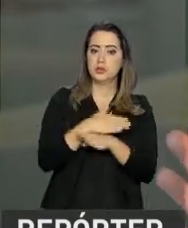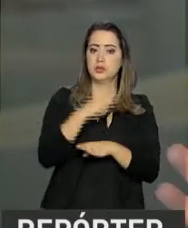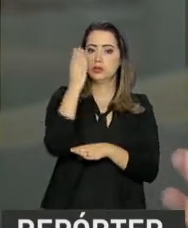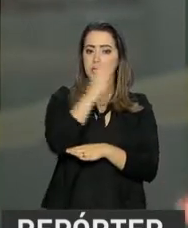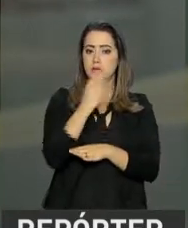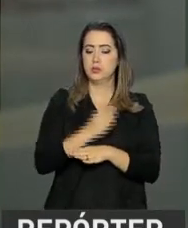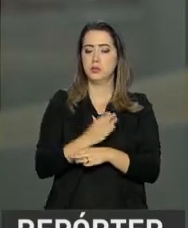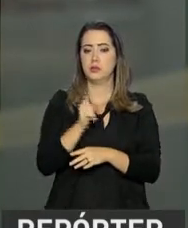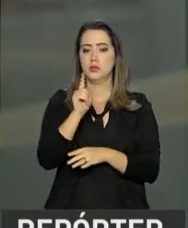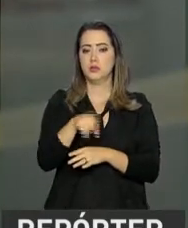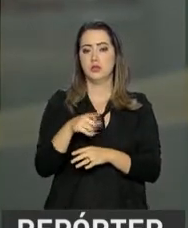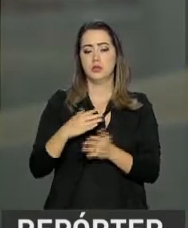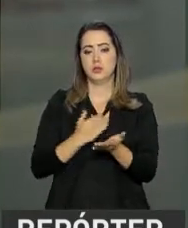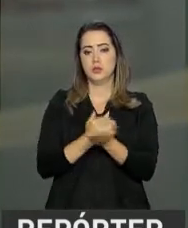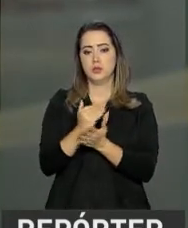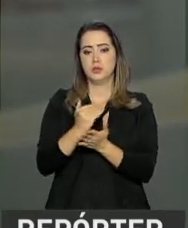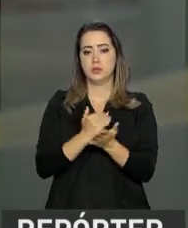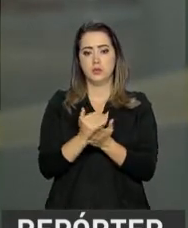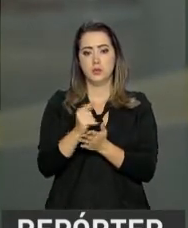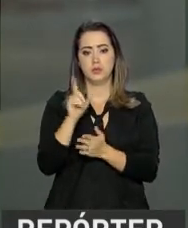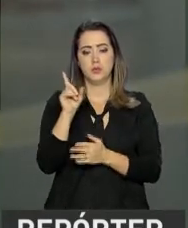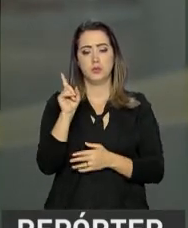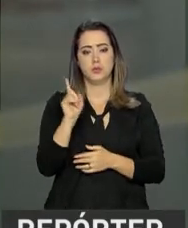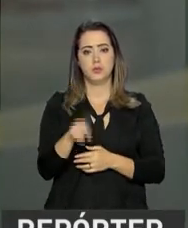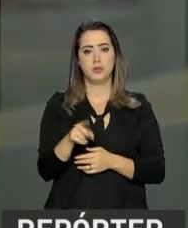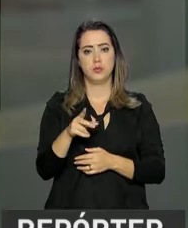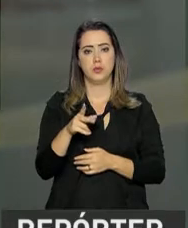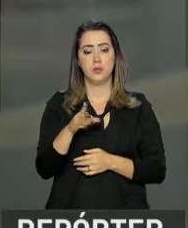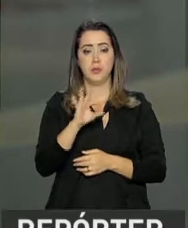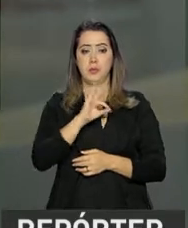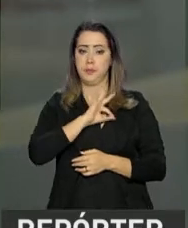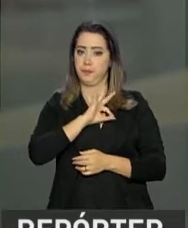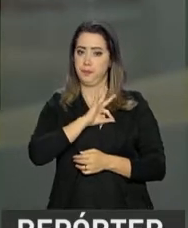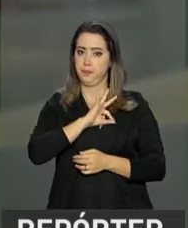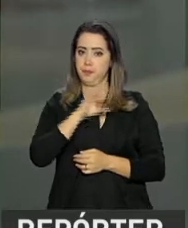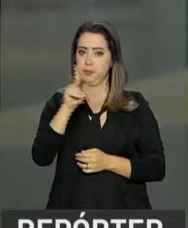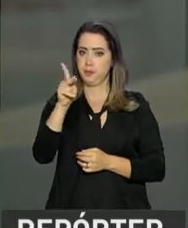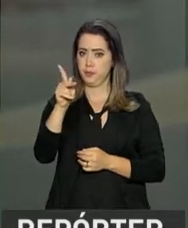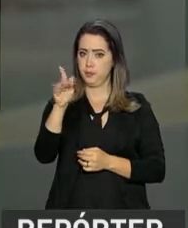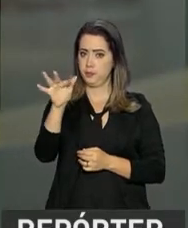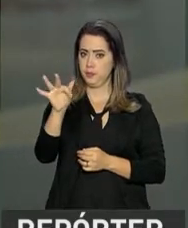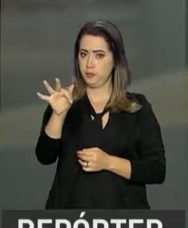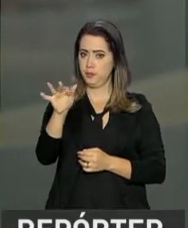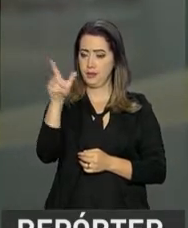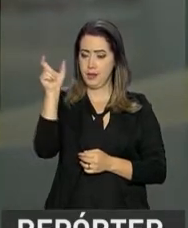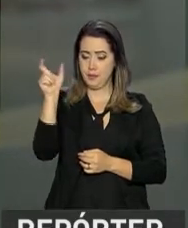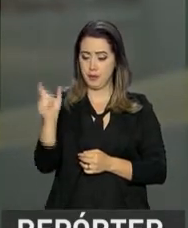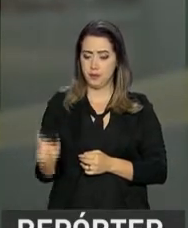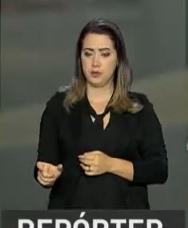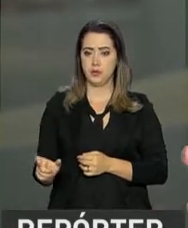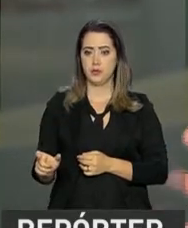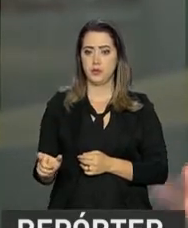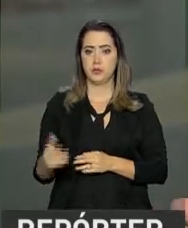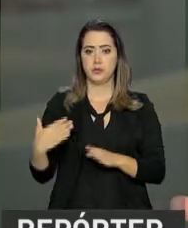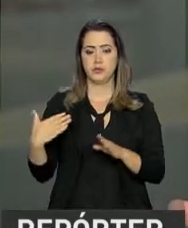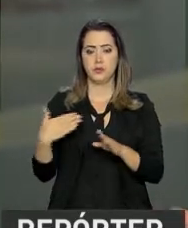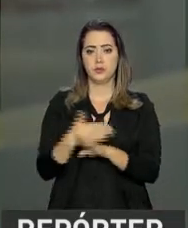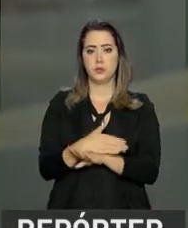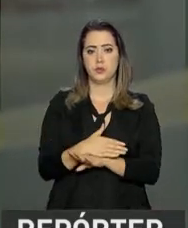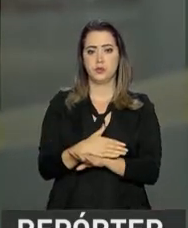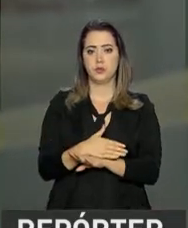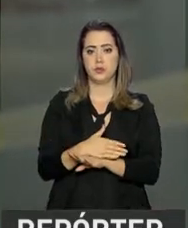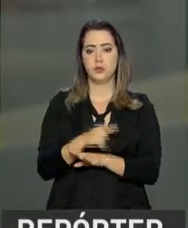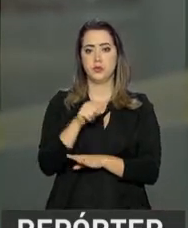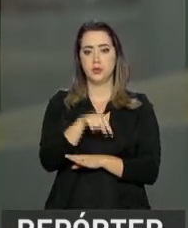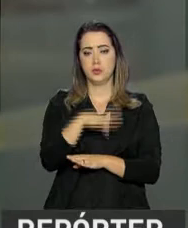o procedimento de determinação da condição de refugiado se inicia na Polícia Federal, onde o imigrante desembarca,